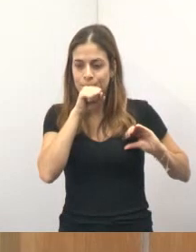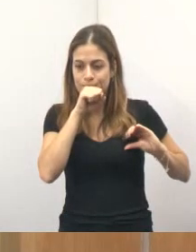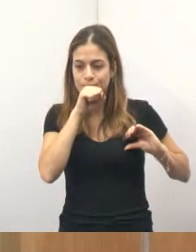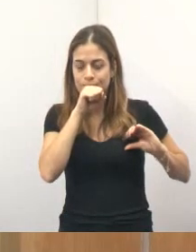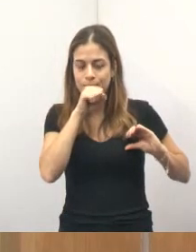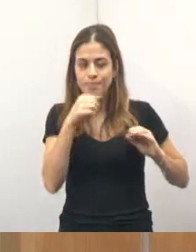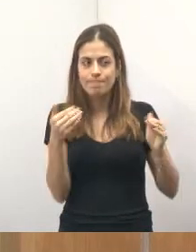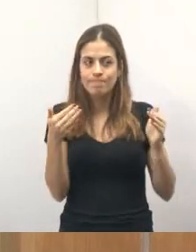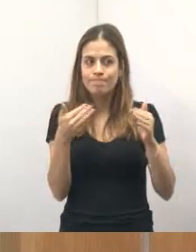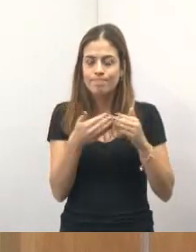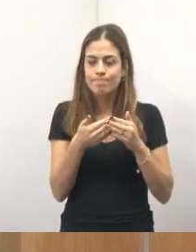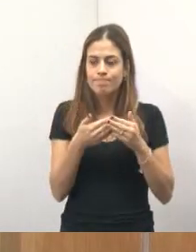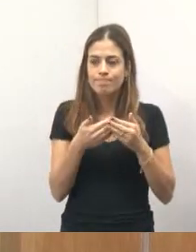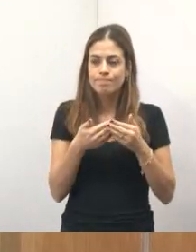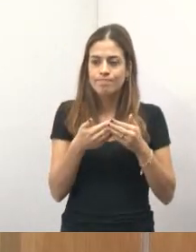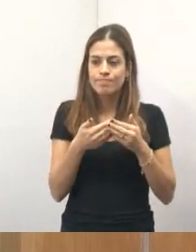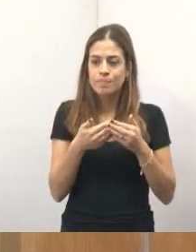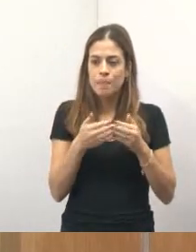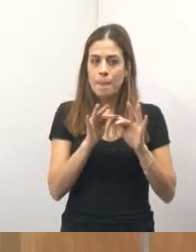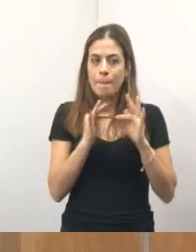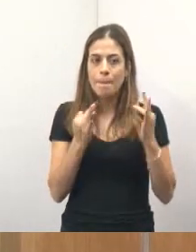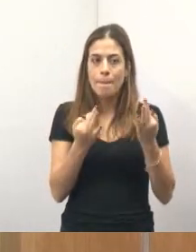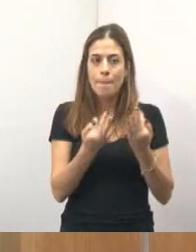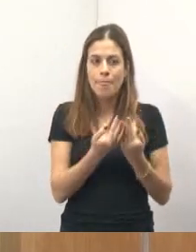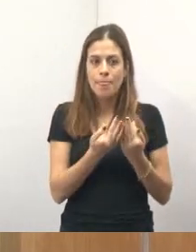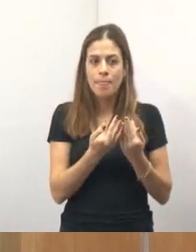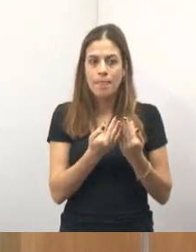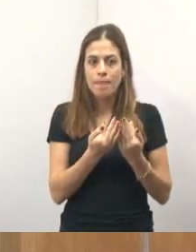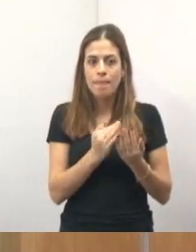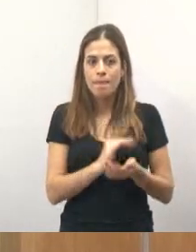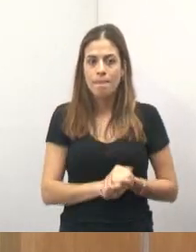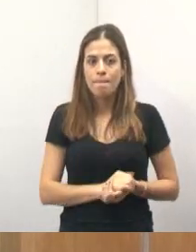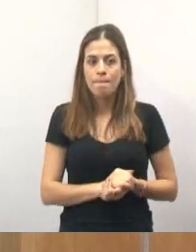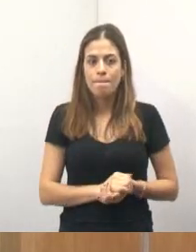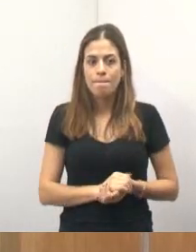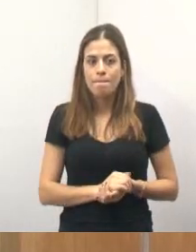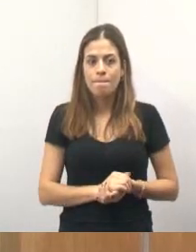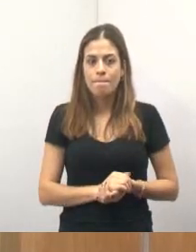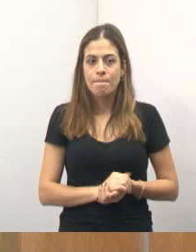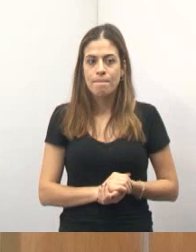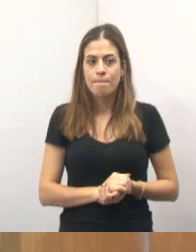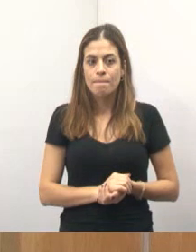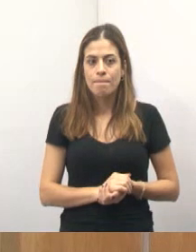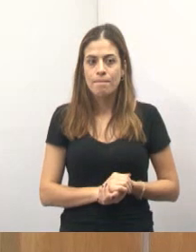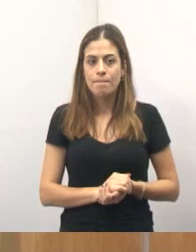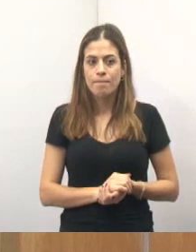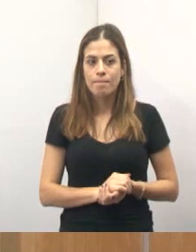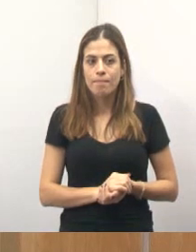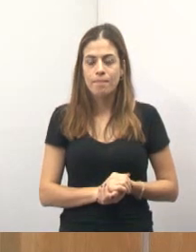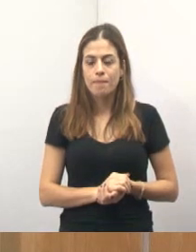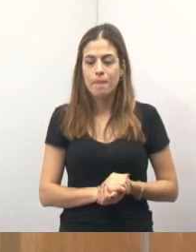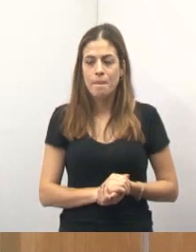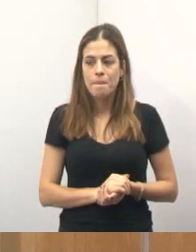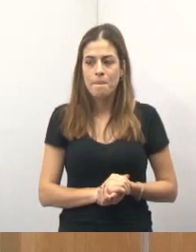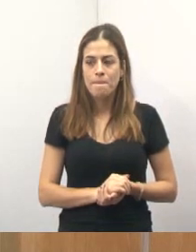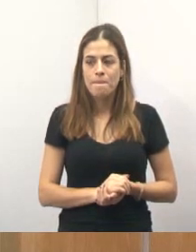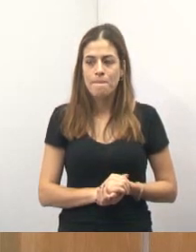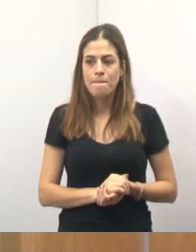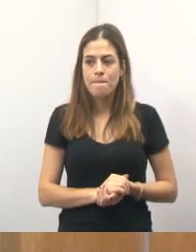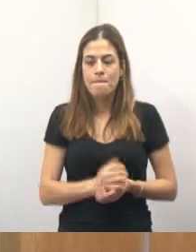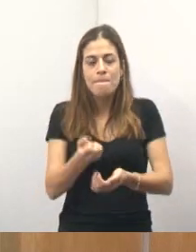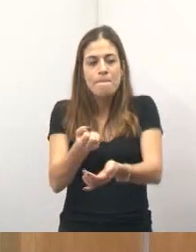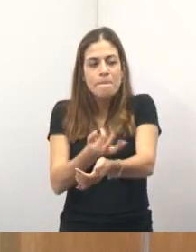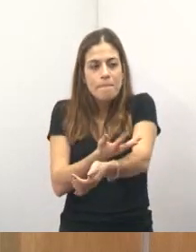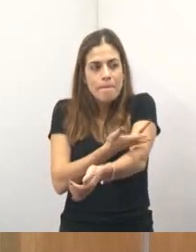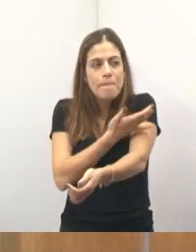Dentro da perspectiva das famílias, da dor, da tristeza, a questão da adaptação emocional